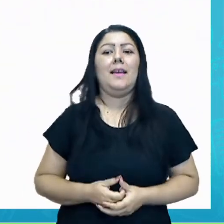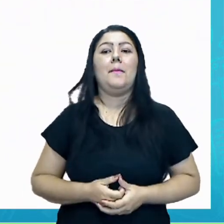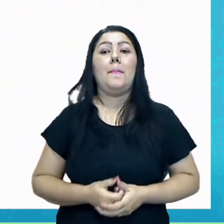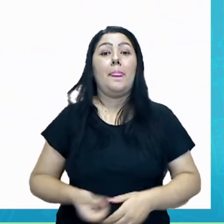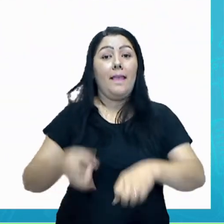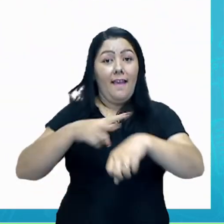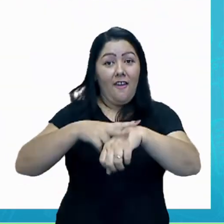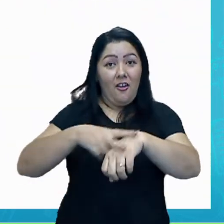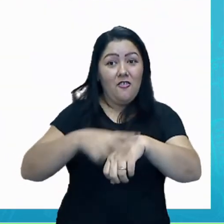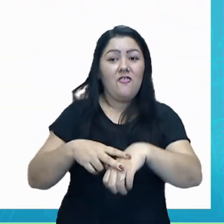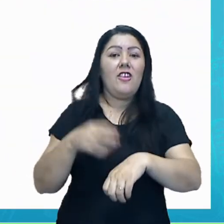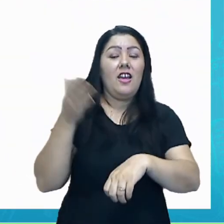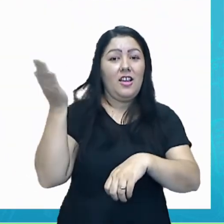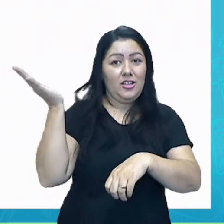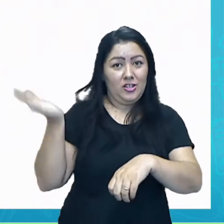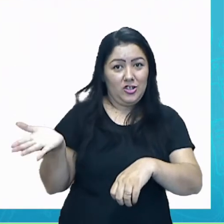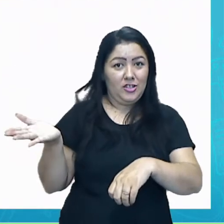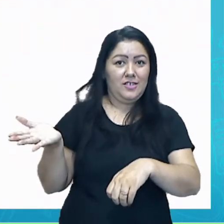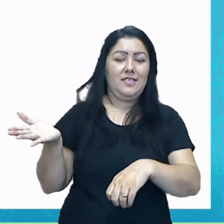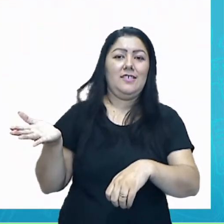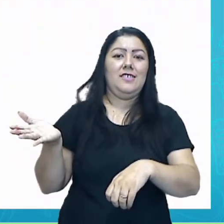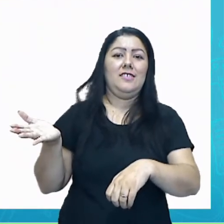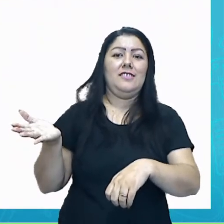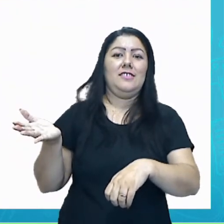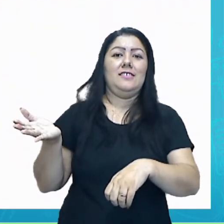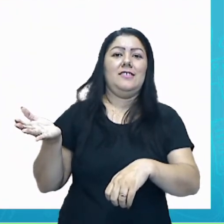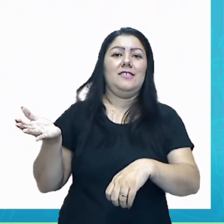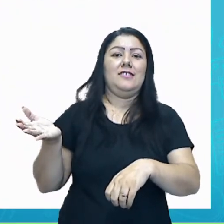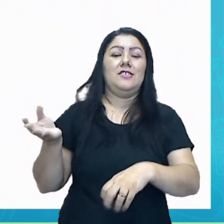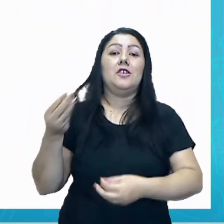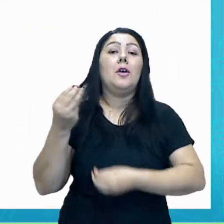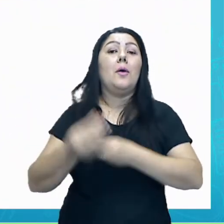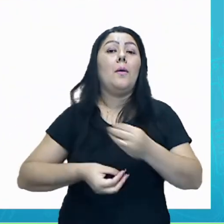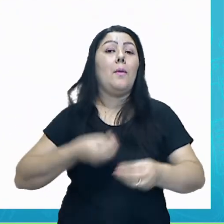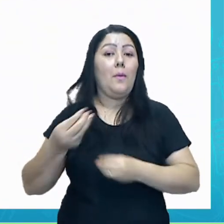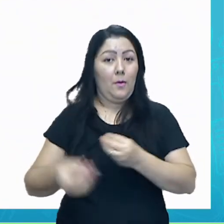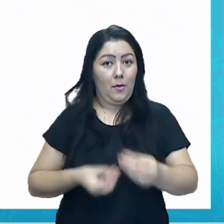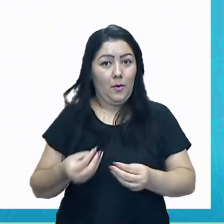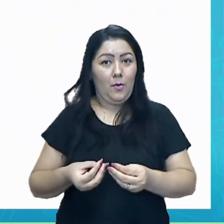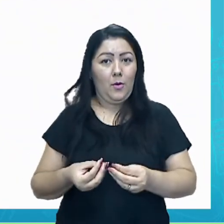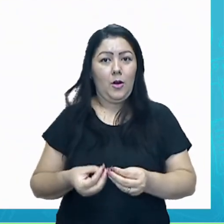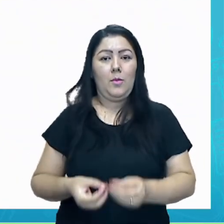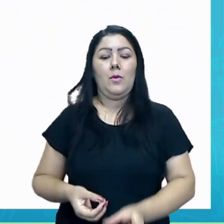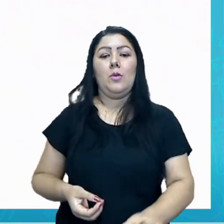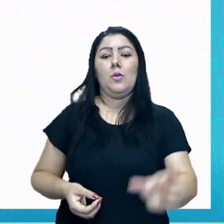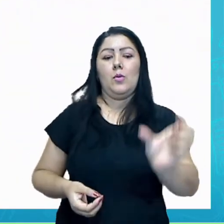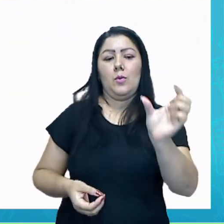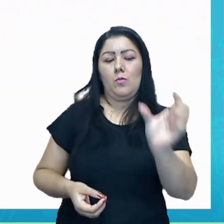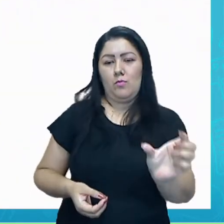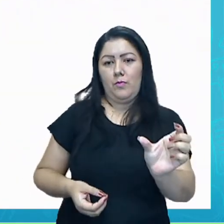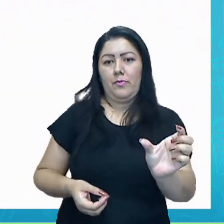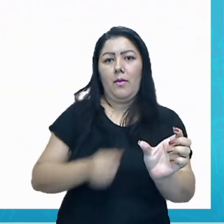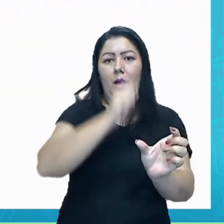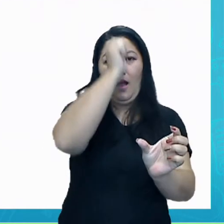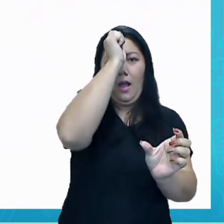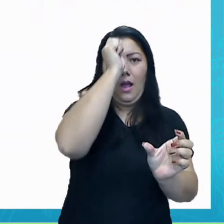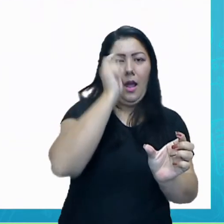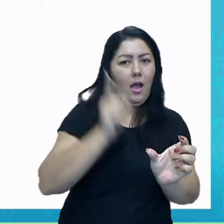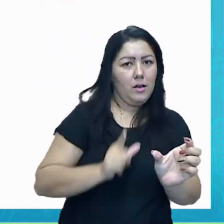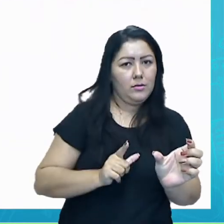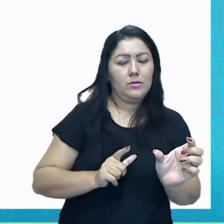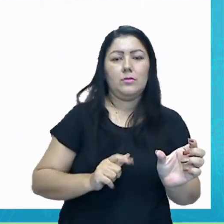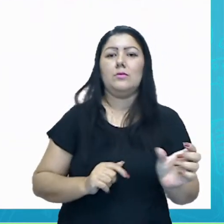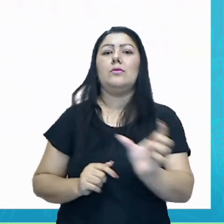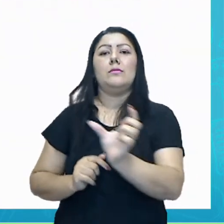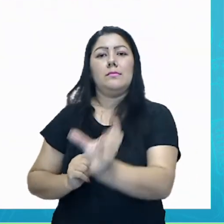considerado que é a cor secundária, ele é feito exatamente da mesma proporção de azul e de amarelo. A mesma quantidade.